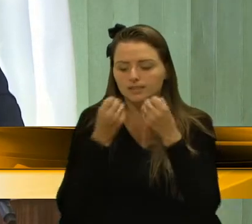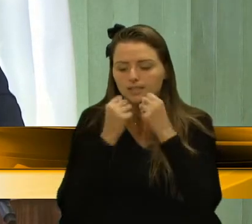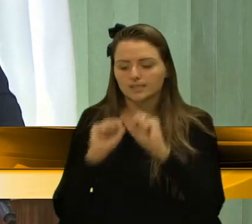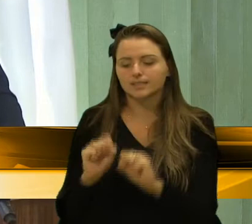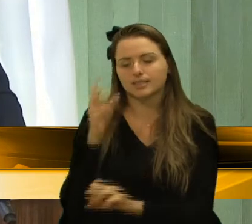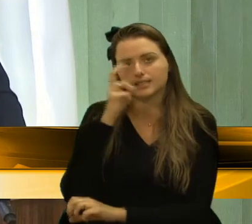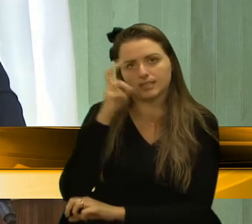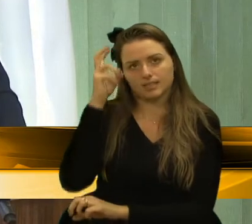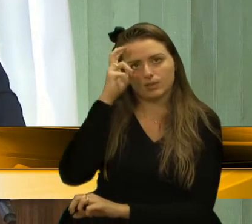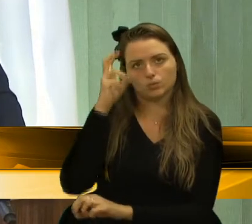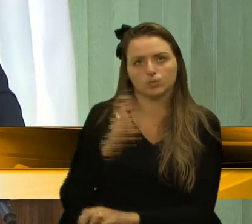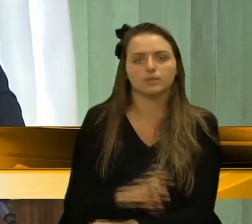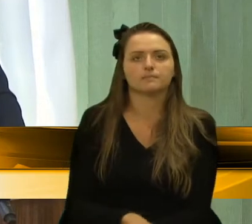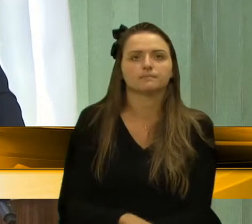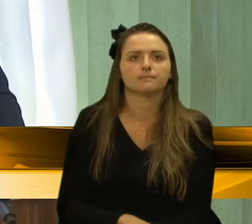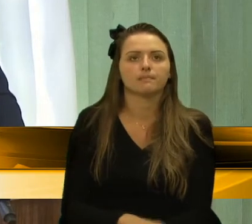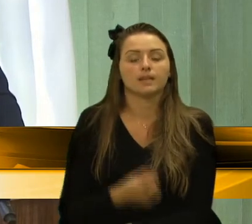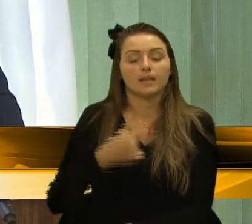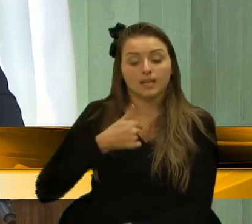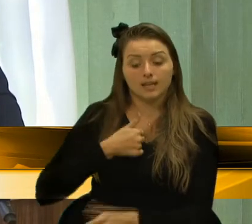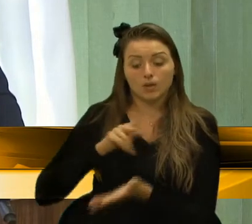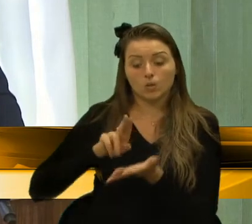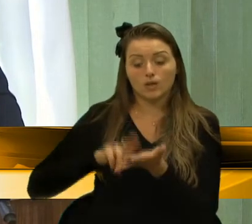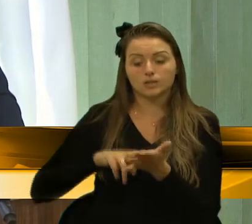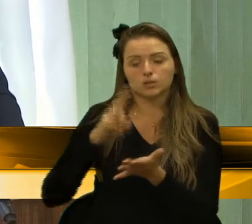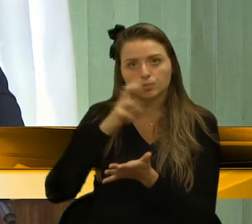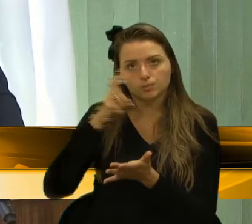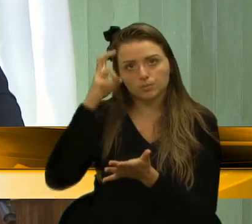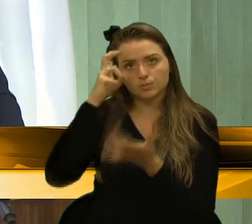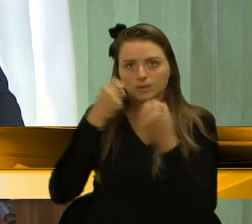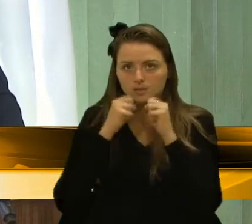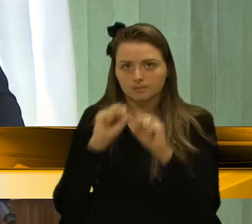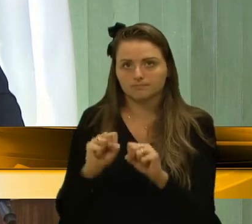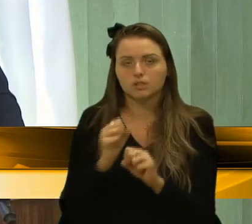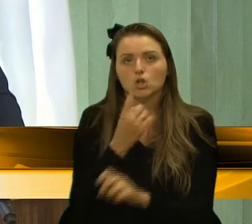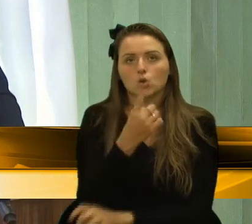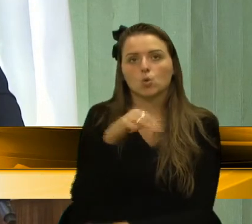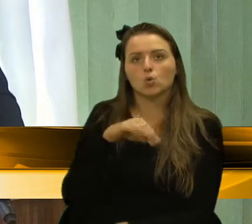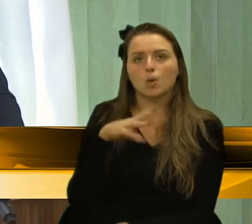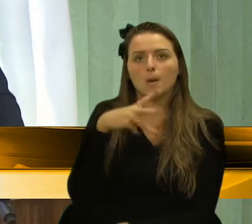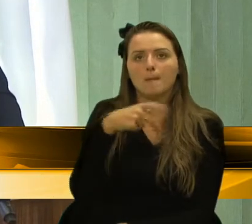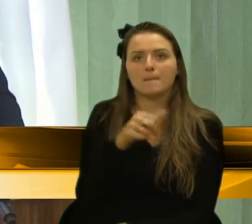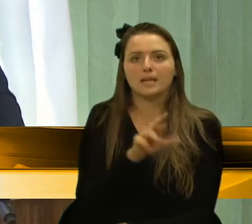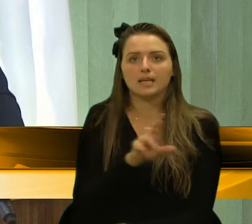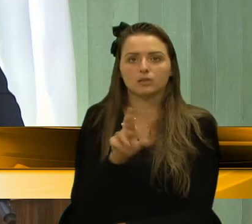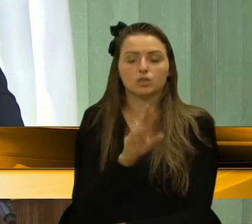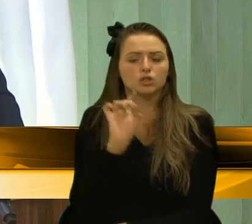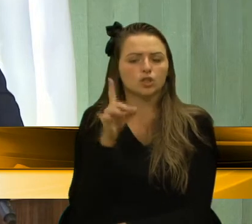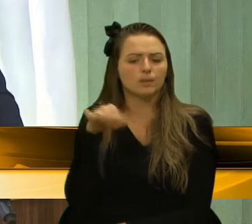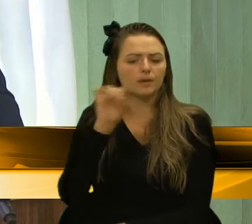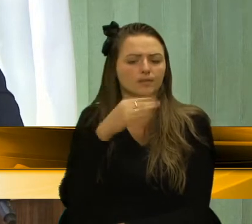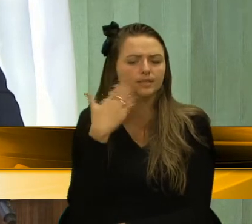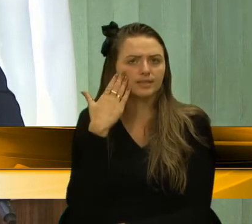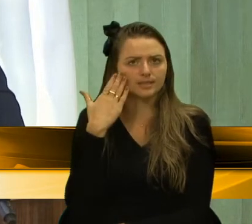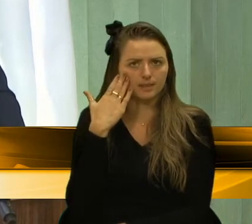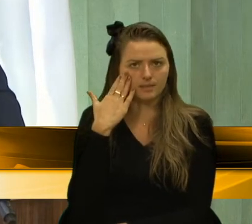Cultura. Nós assumimos a Secretaria com um corte de um milhão de reais. Só para os senhores terem ideia,